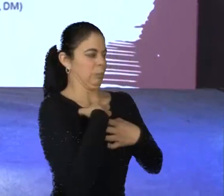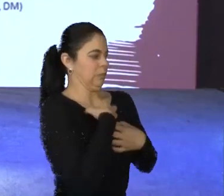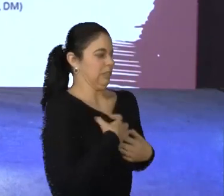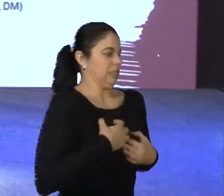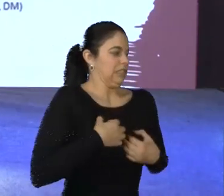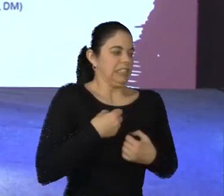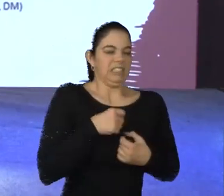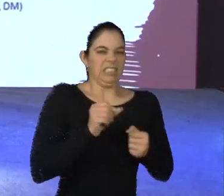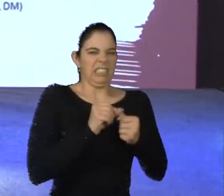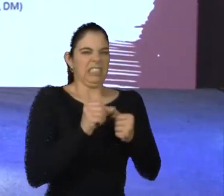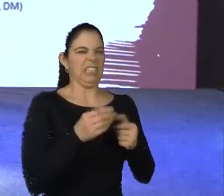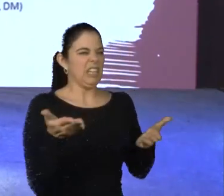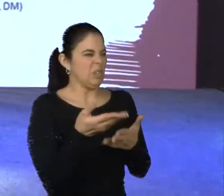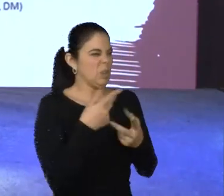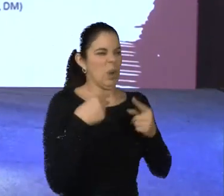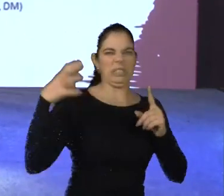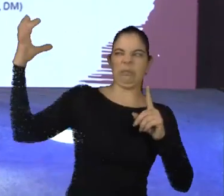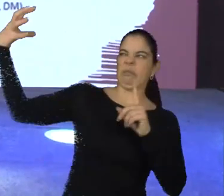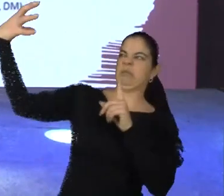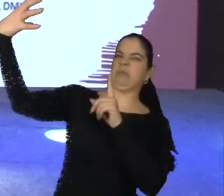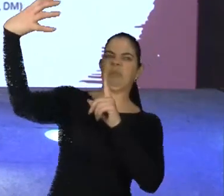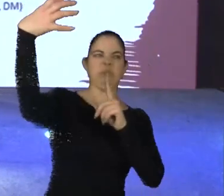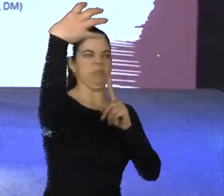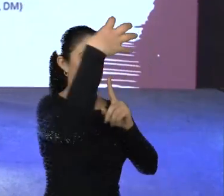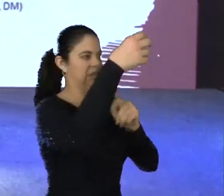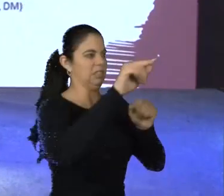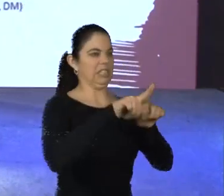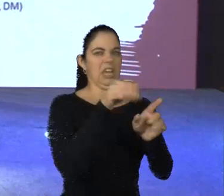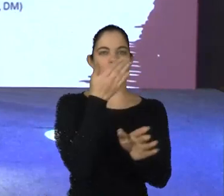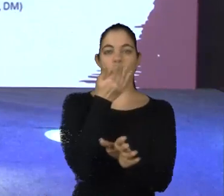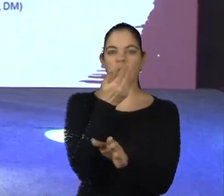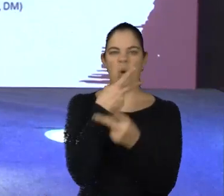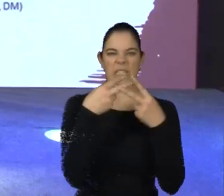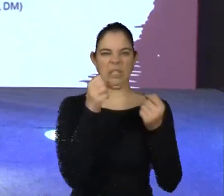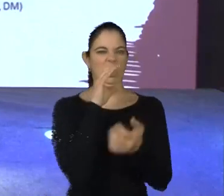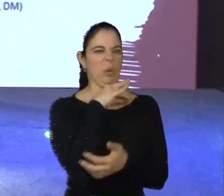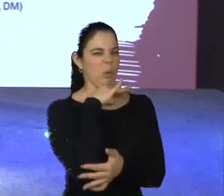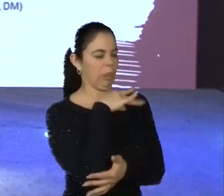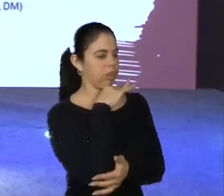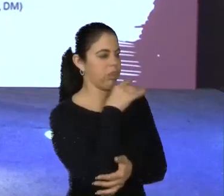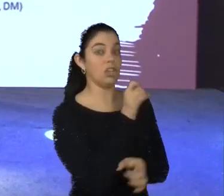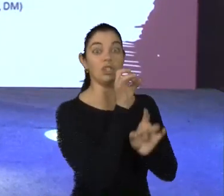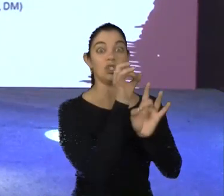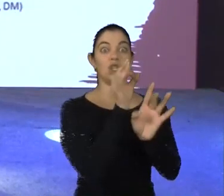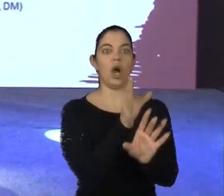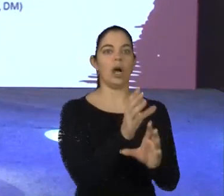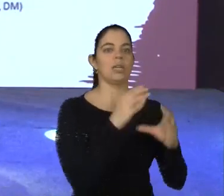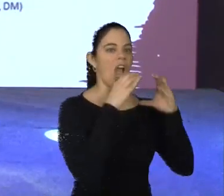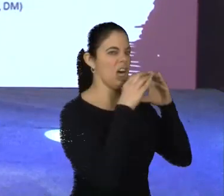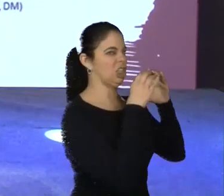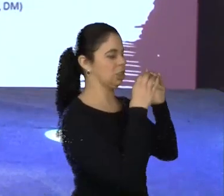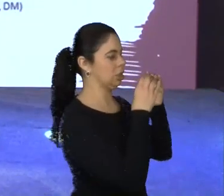exponho a radiações ionizantes, eu como muito mal, como só junk food, só fast food, se eu